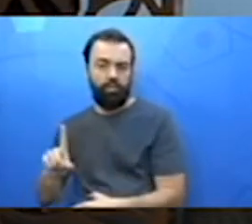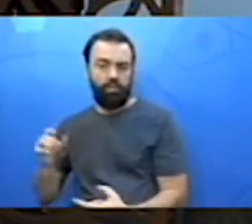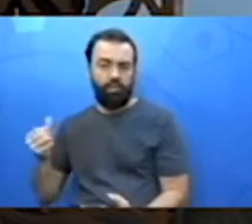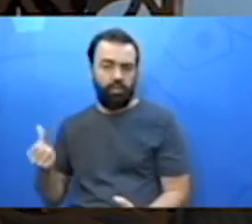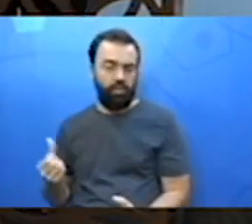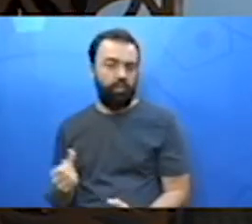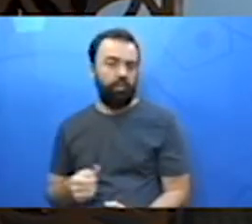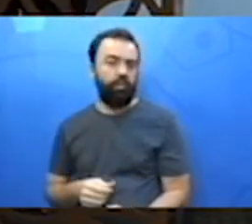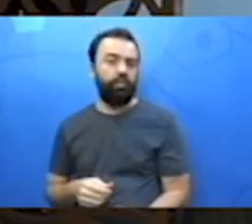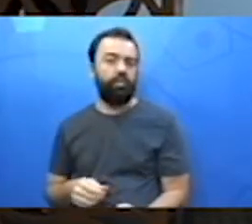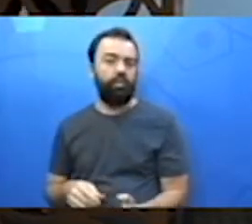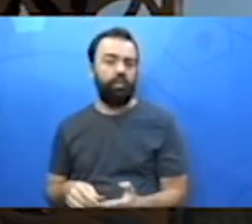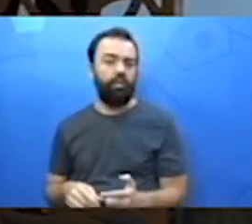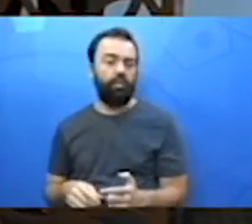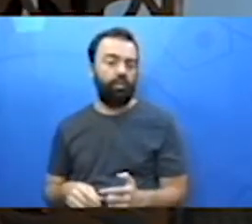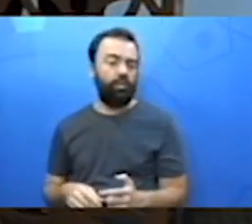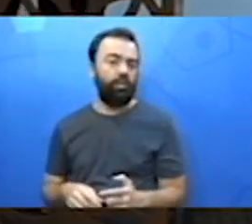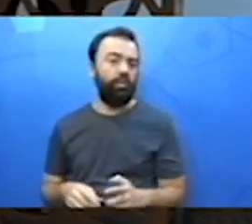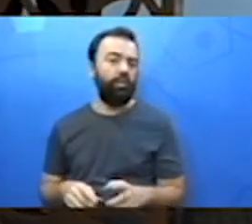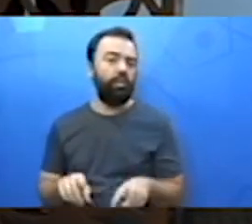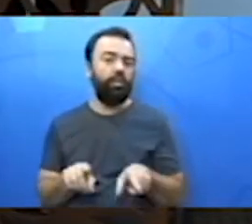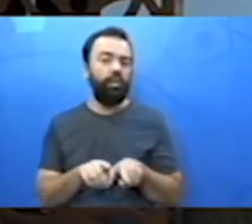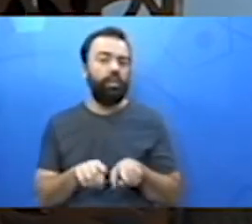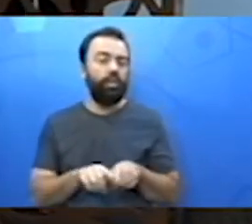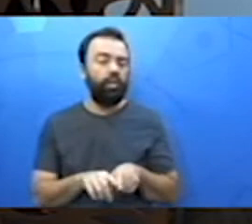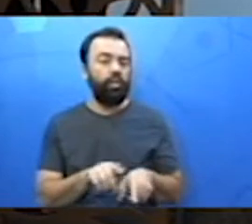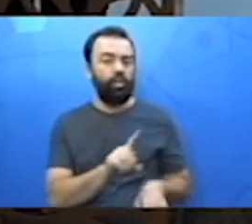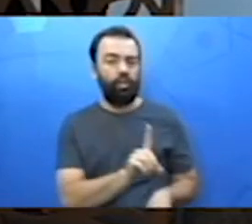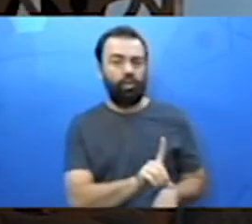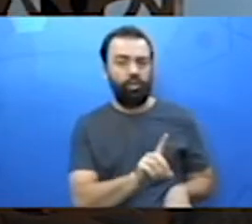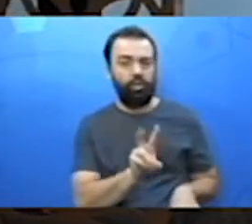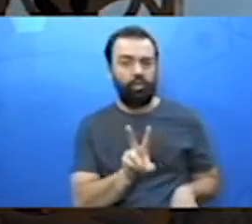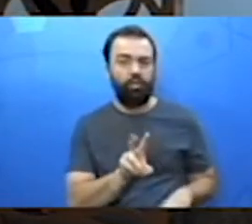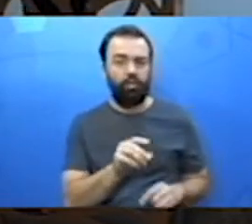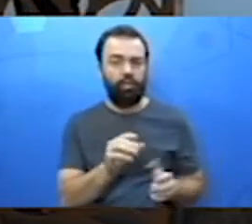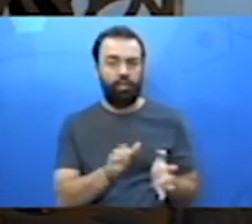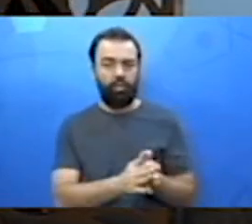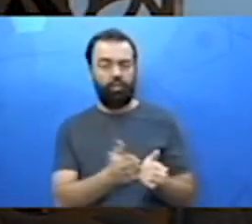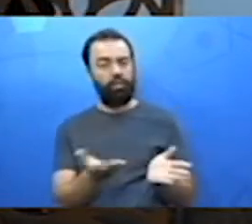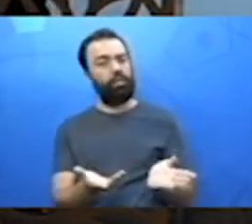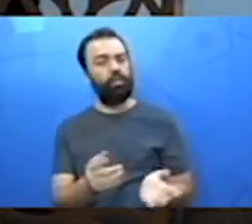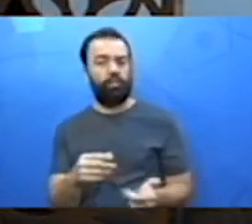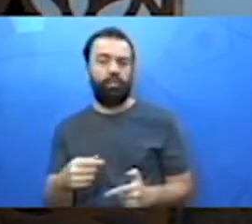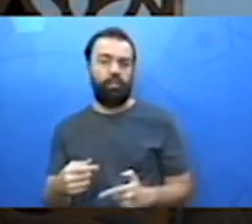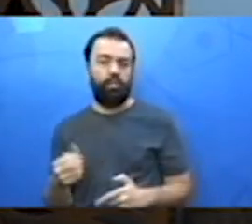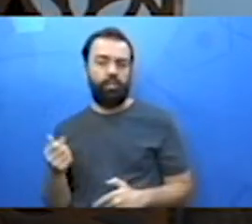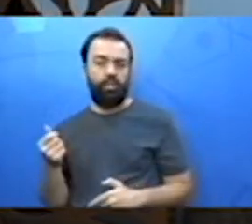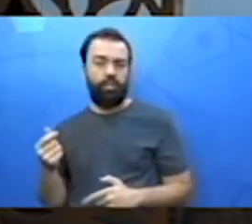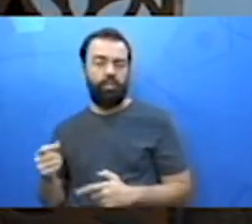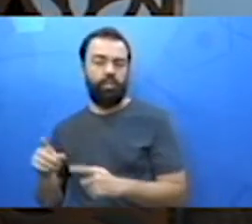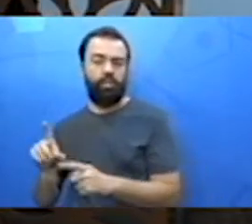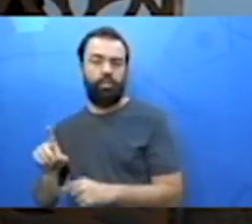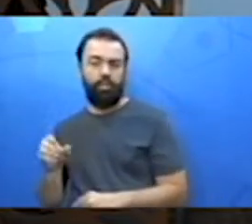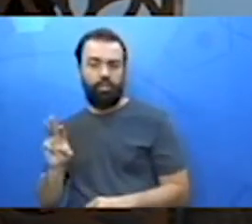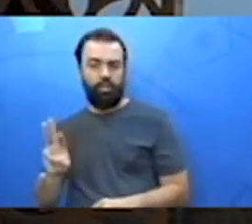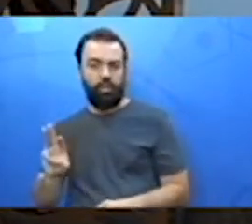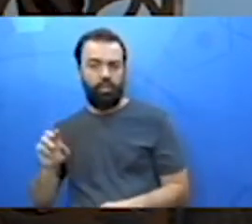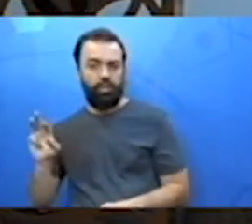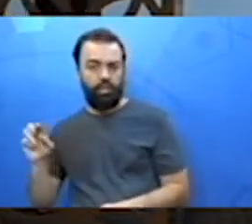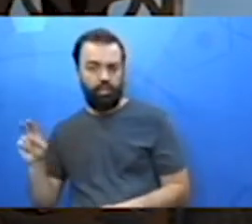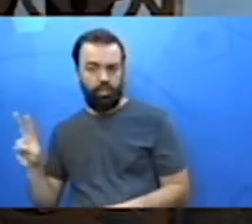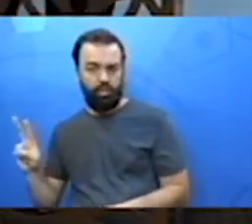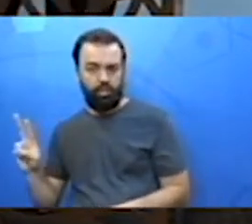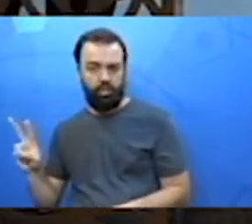E a mesma coisa com 12. Olha lá, temos 12 cadernos que custam 32 reais. Então, gente